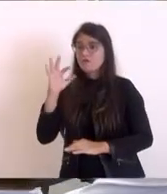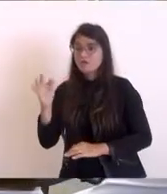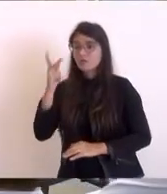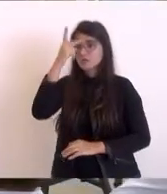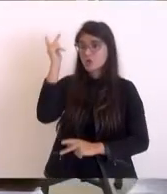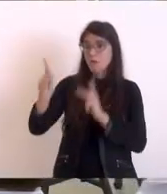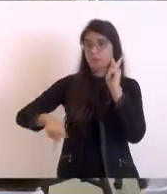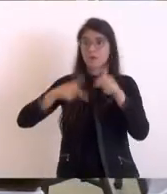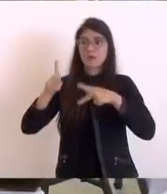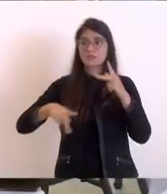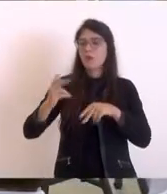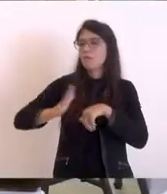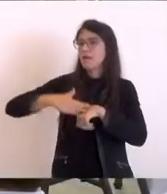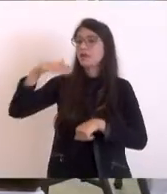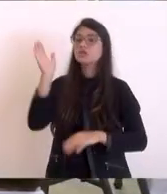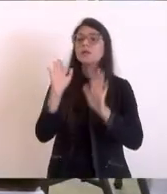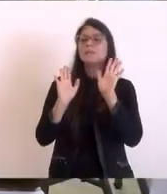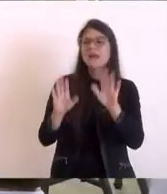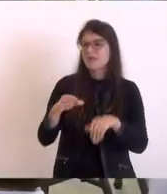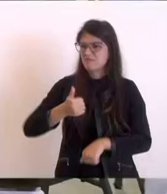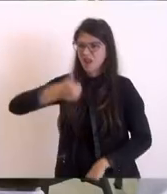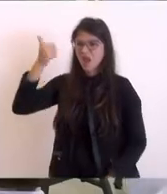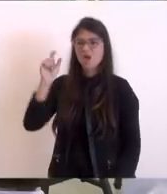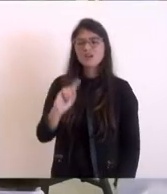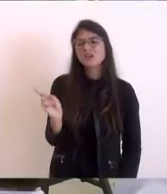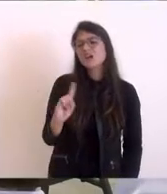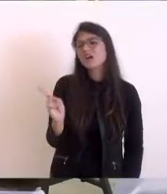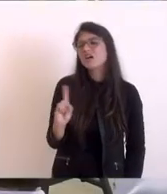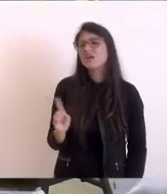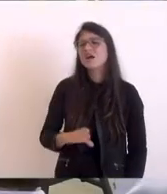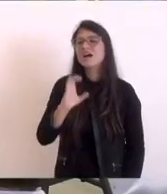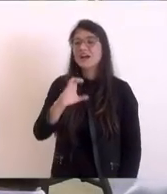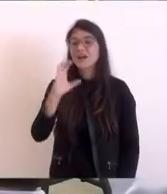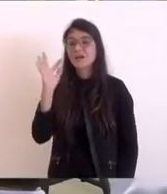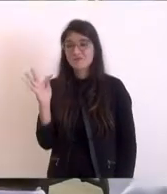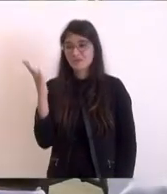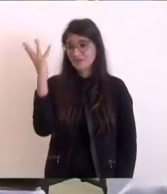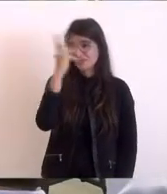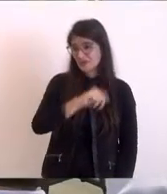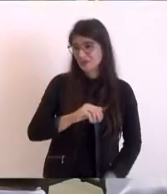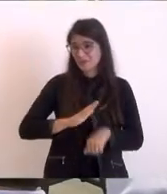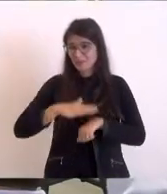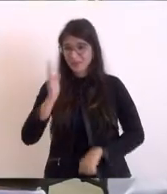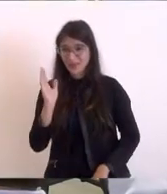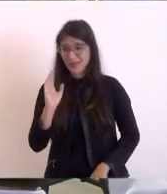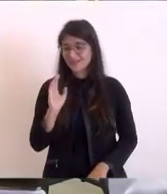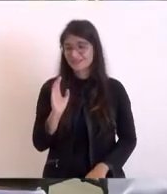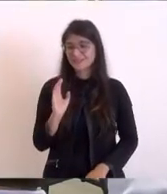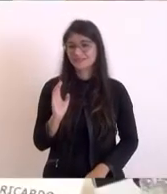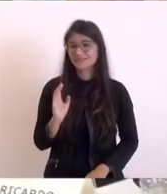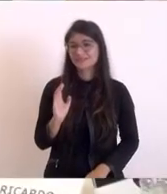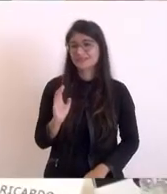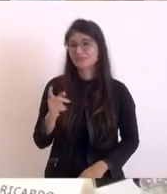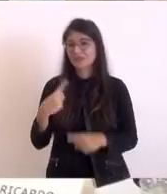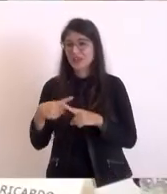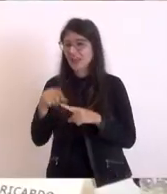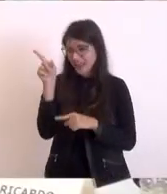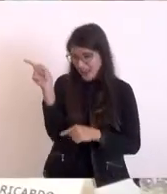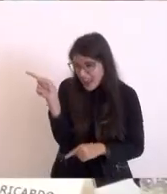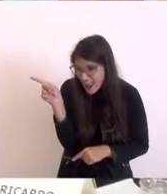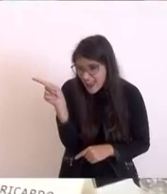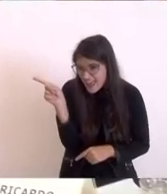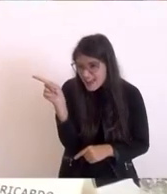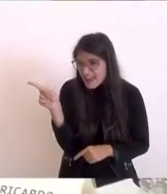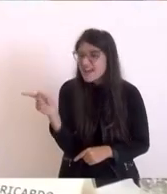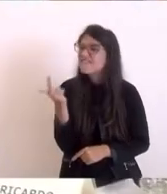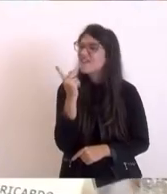provocar vou provocar Ramon Cabo Frio não é mais bonito que ninguém porque ele disse que lá ele disse que a